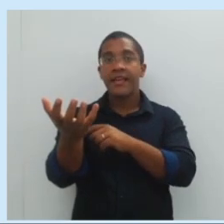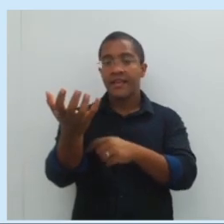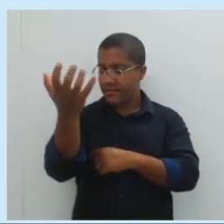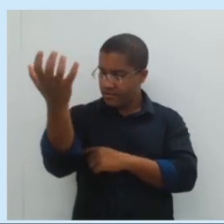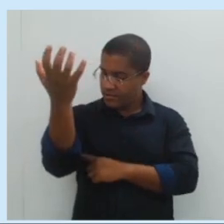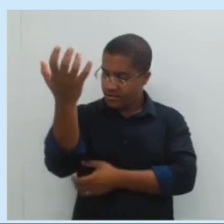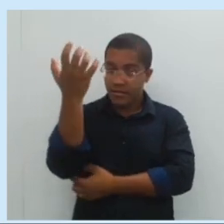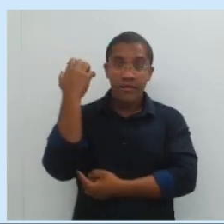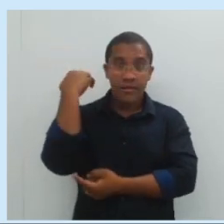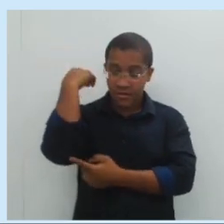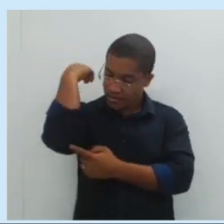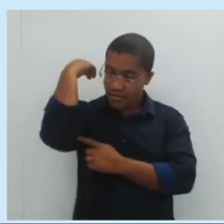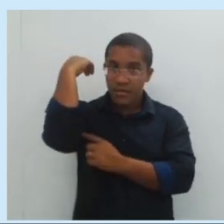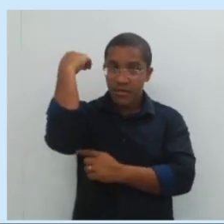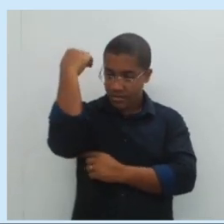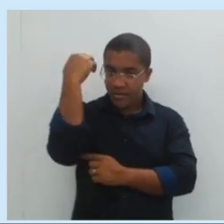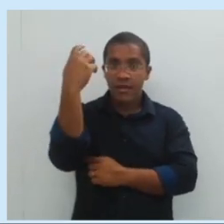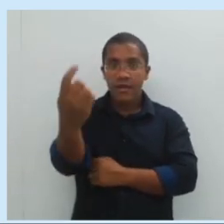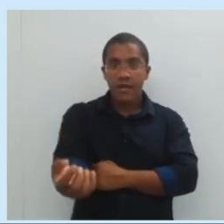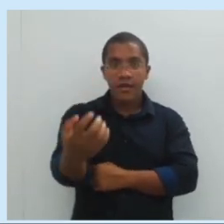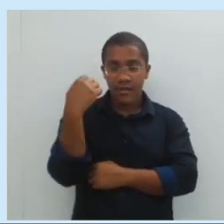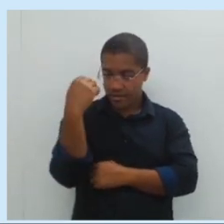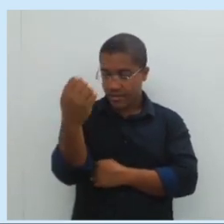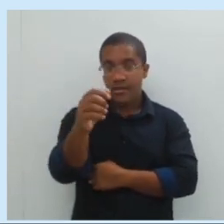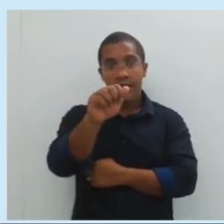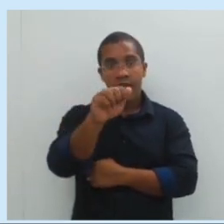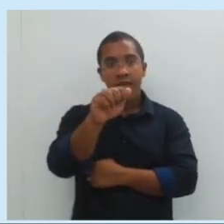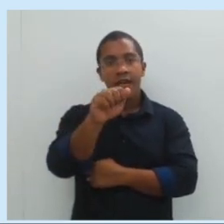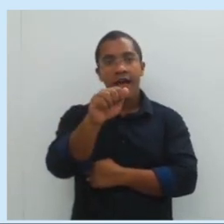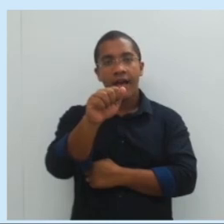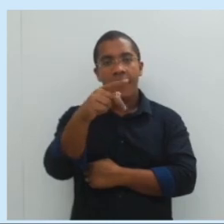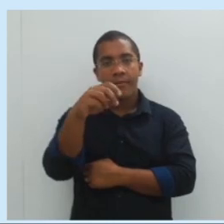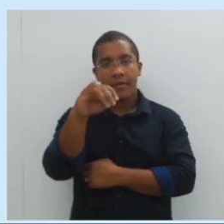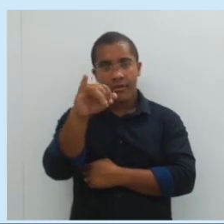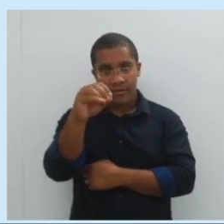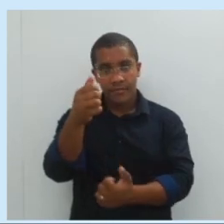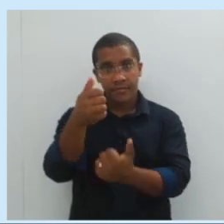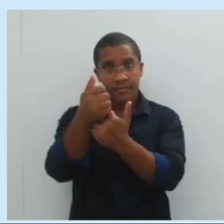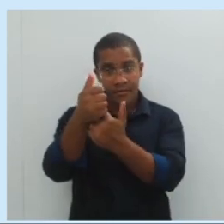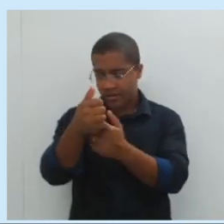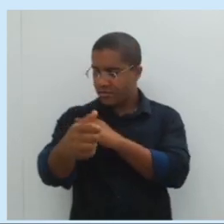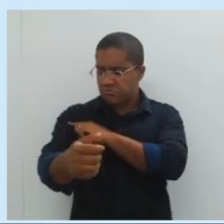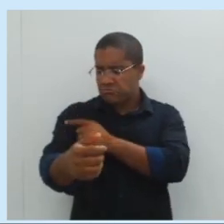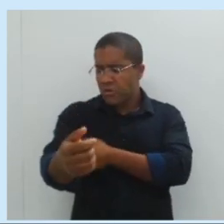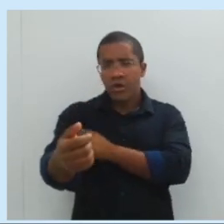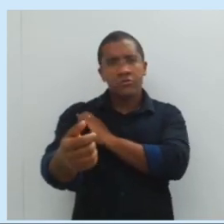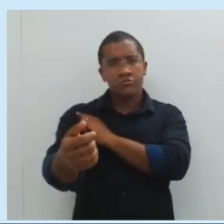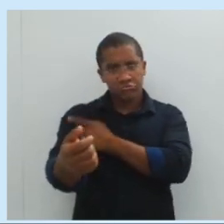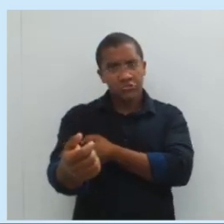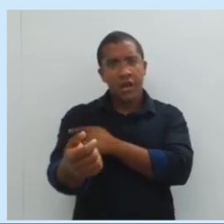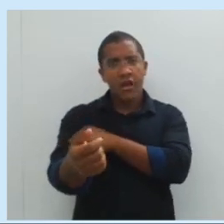Articulação, cotovelo. Eu é o meu ponto de apoio. E meus músculos, bíceps,